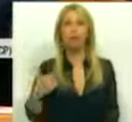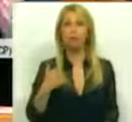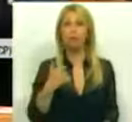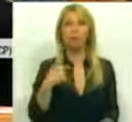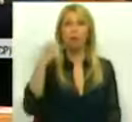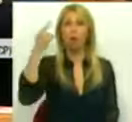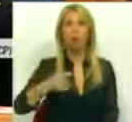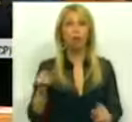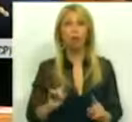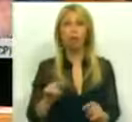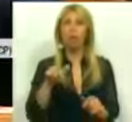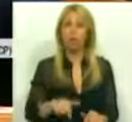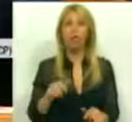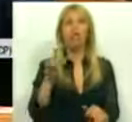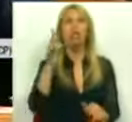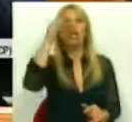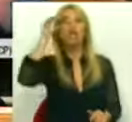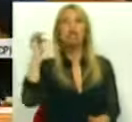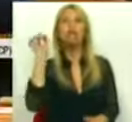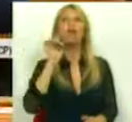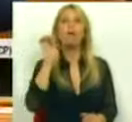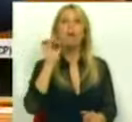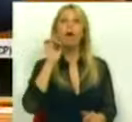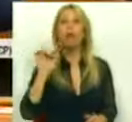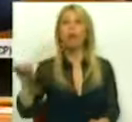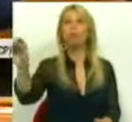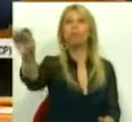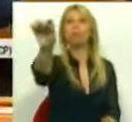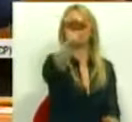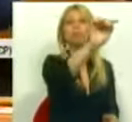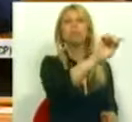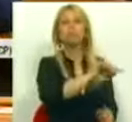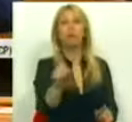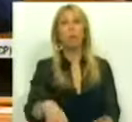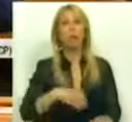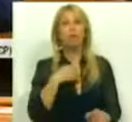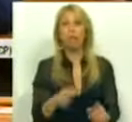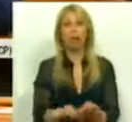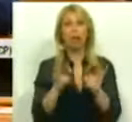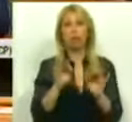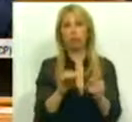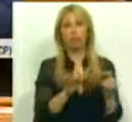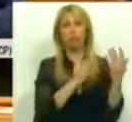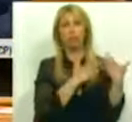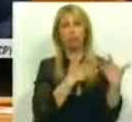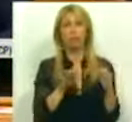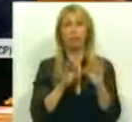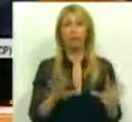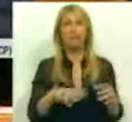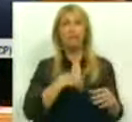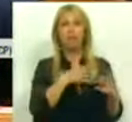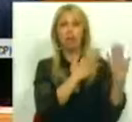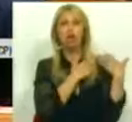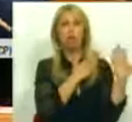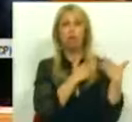méritos alheios como são o sentido de responsabilidade do Partido Socialista apostado em